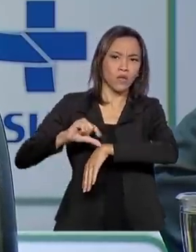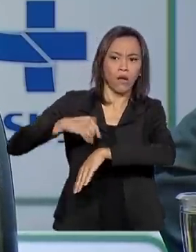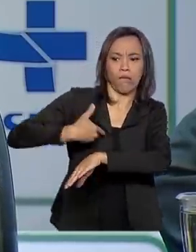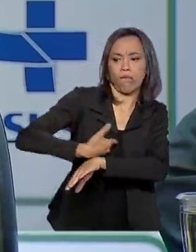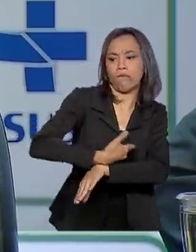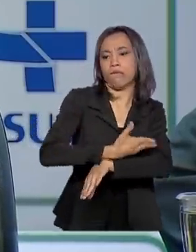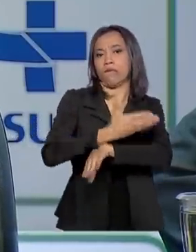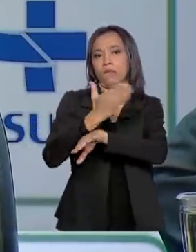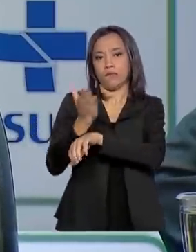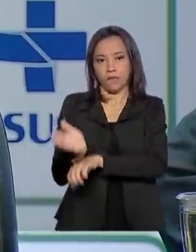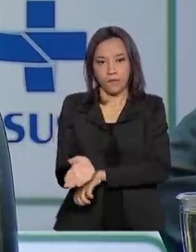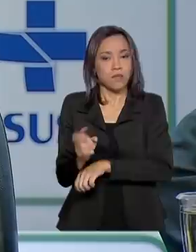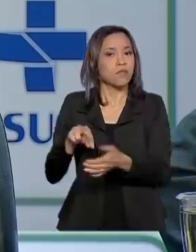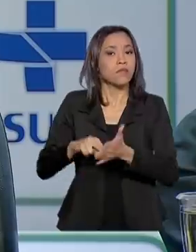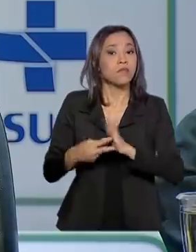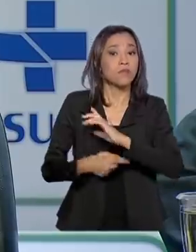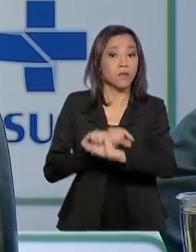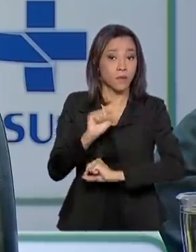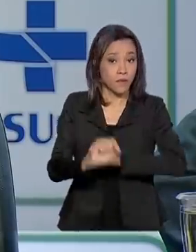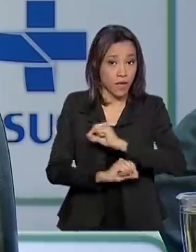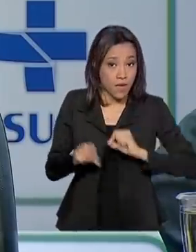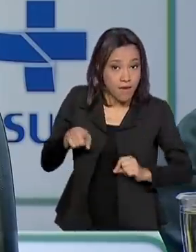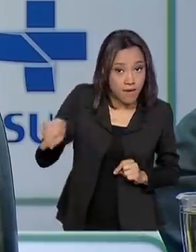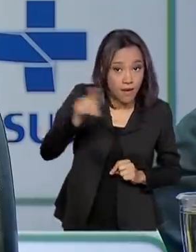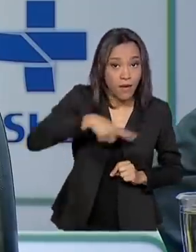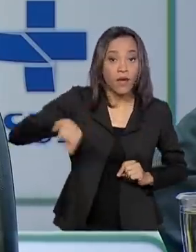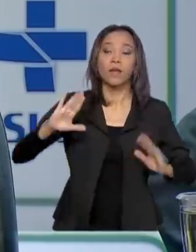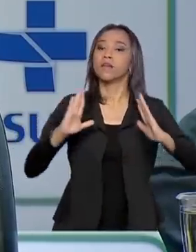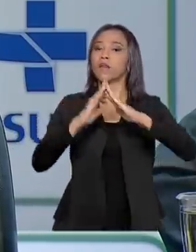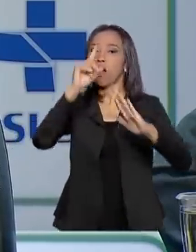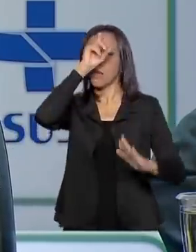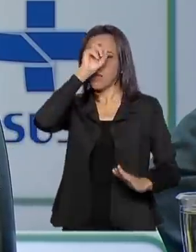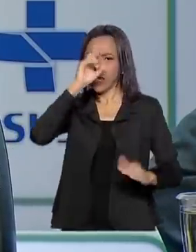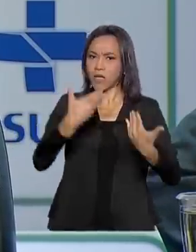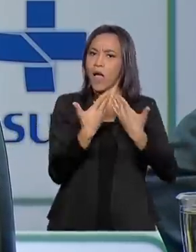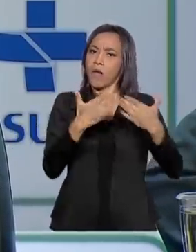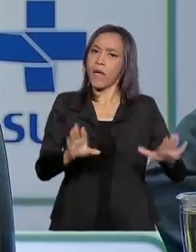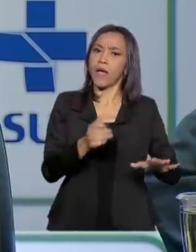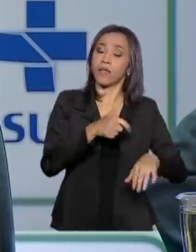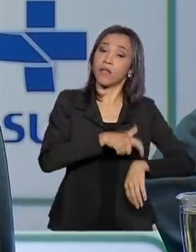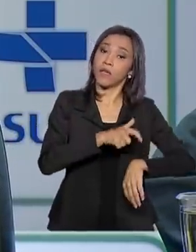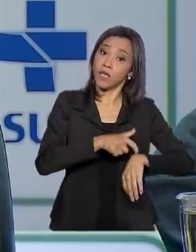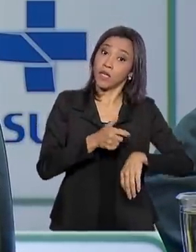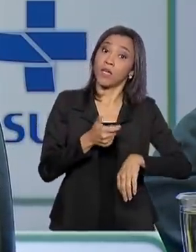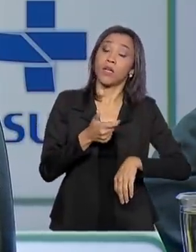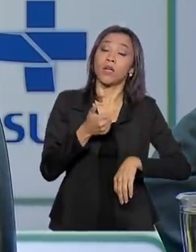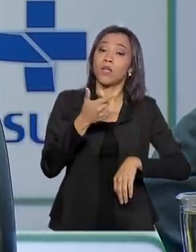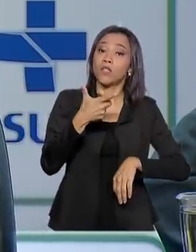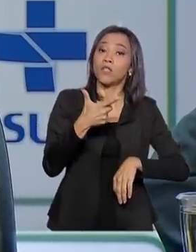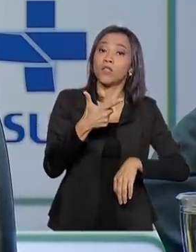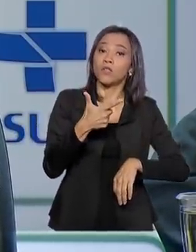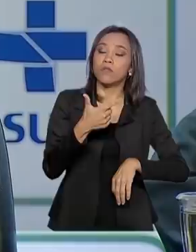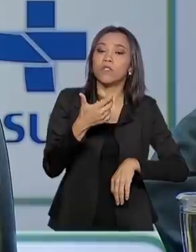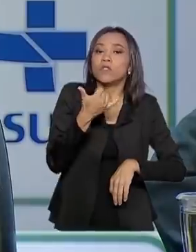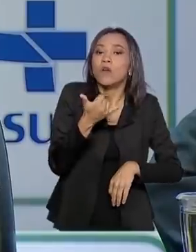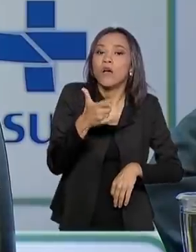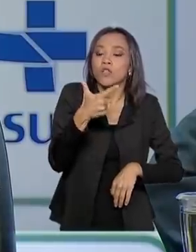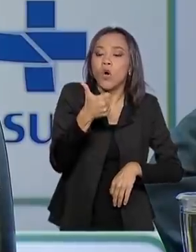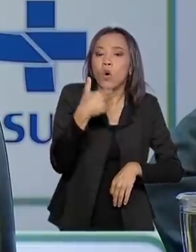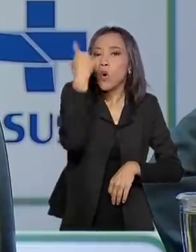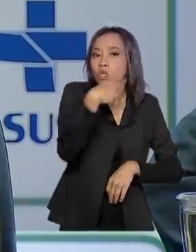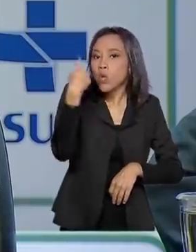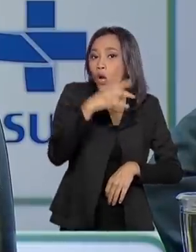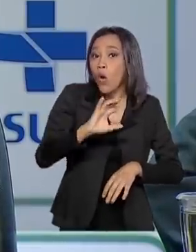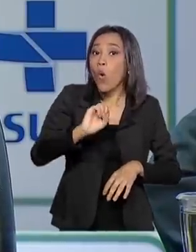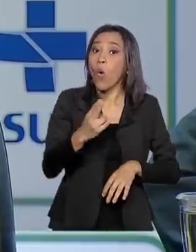Significa que essas unidades vão ficar abertas 12 horas diárias ou vão ficar abertas 15 horas